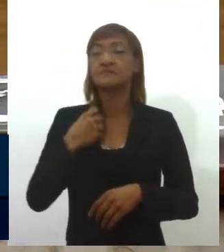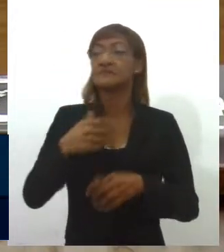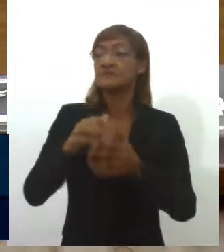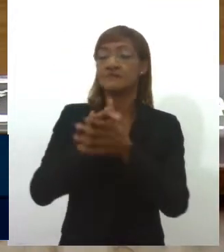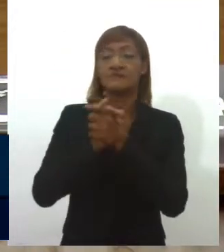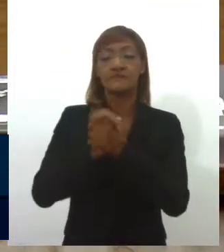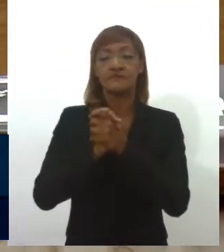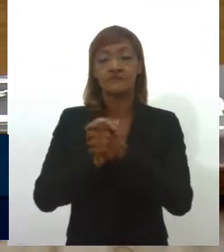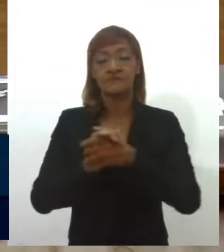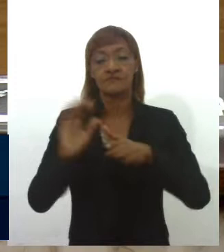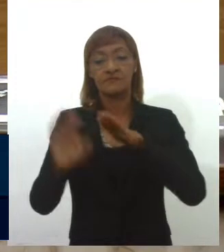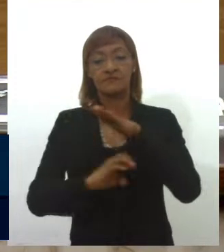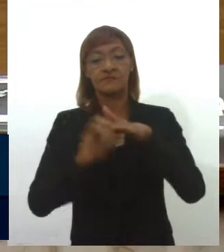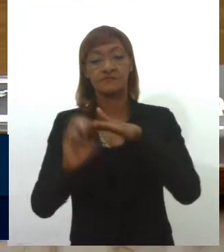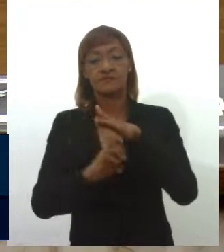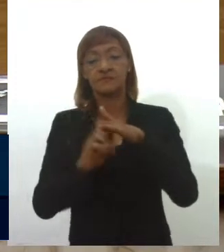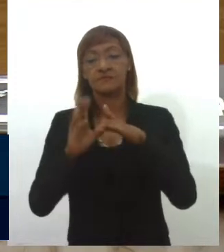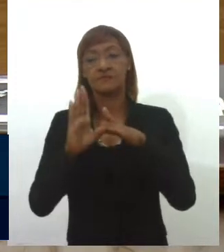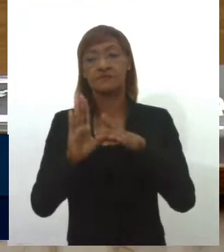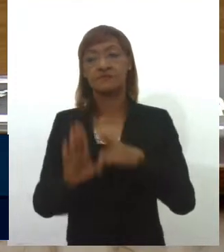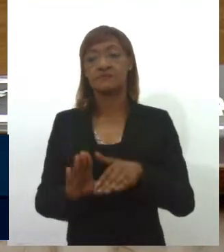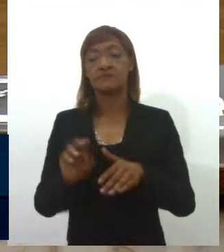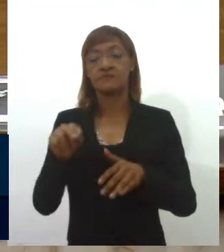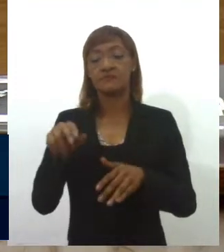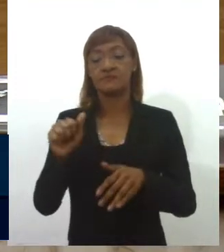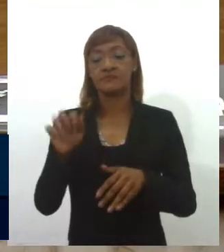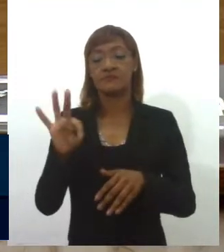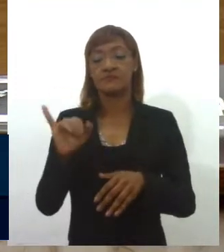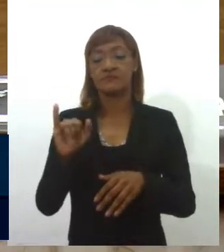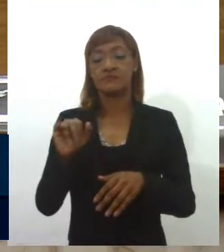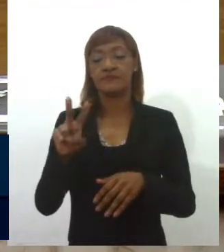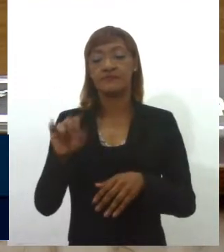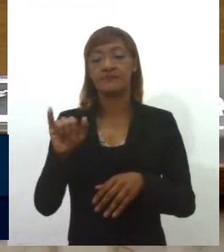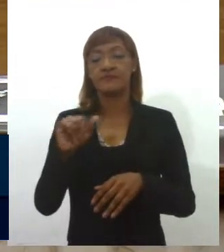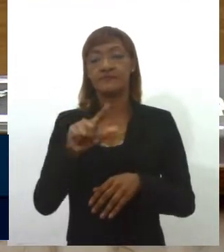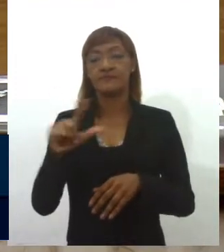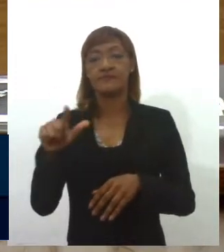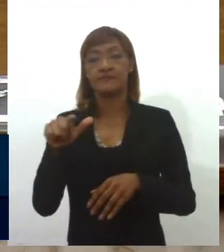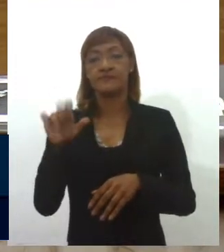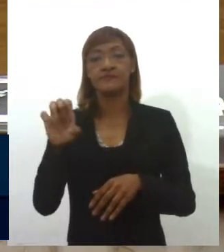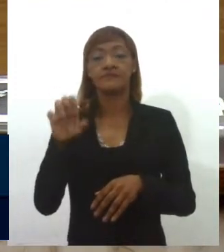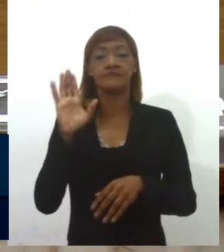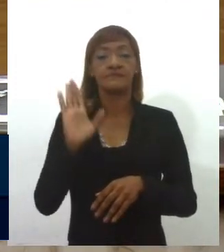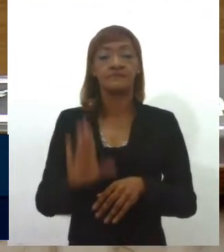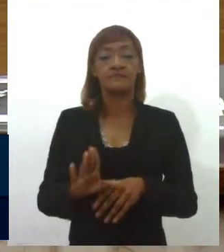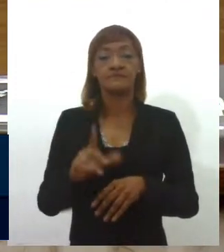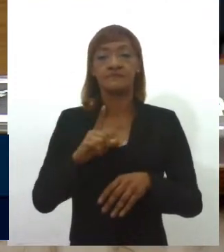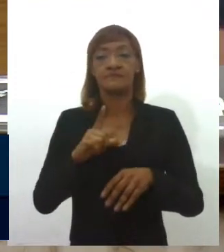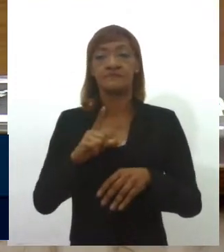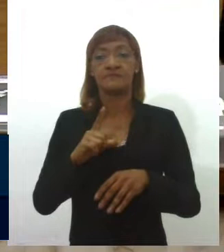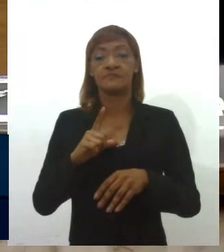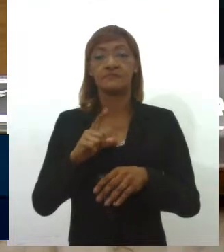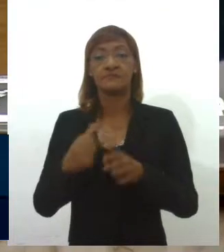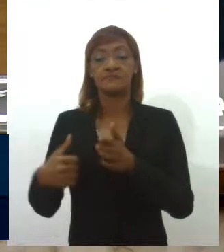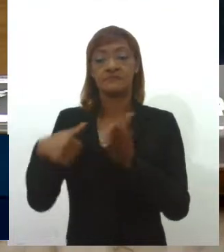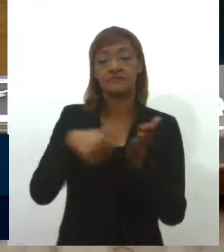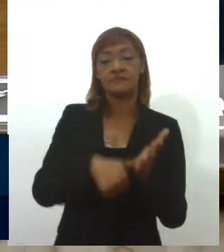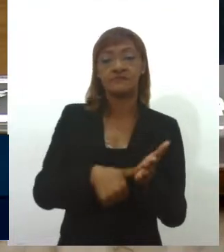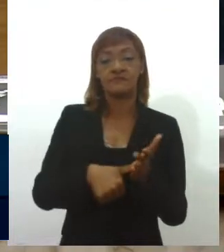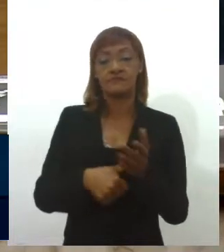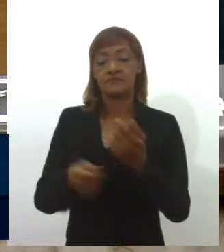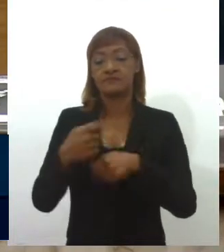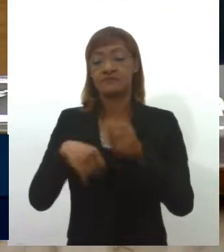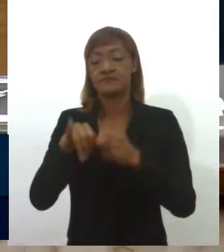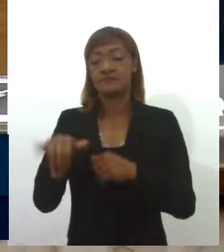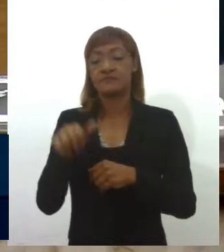à empresa de laticínios Natville, através de sua sócia, administradora Janie Maria